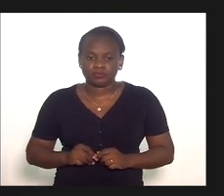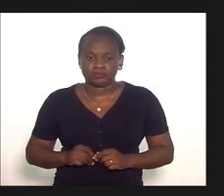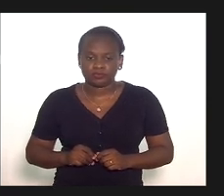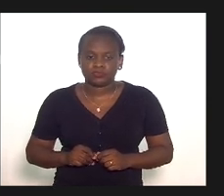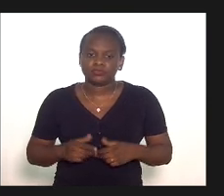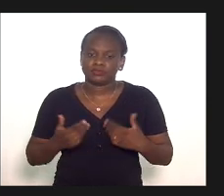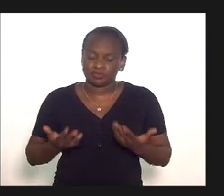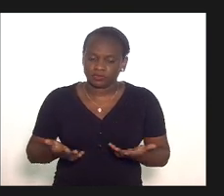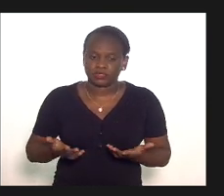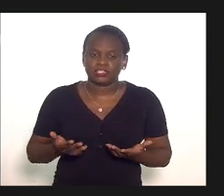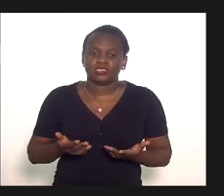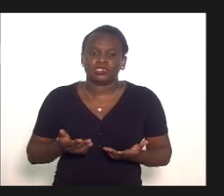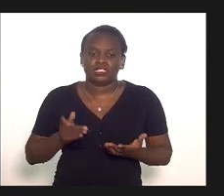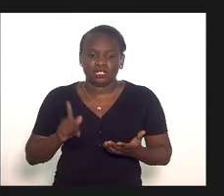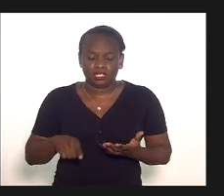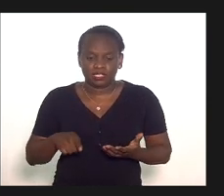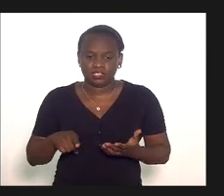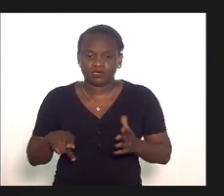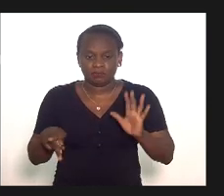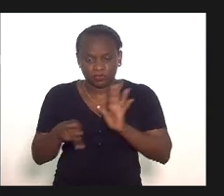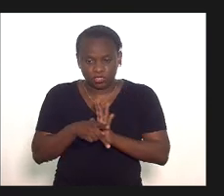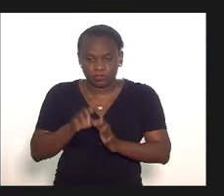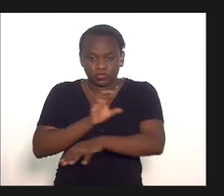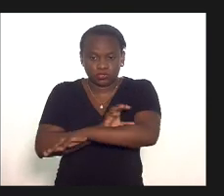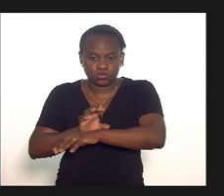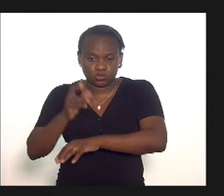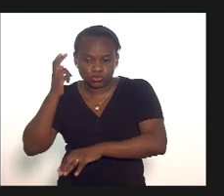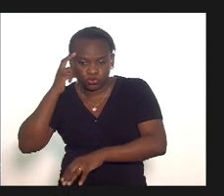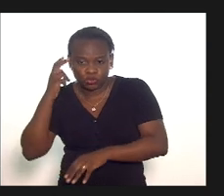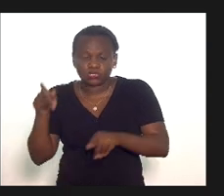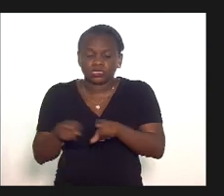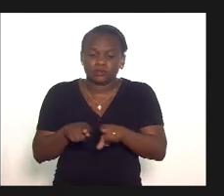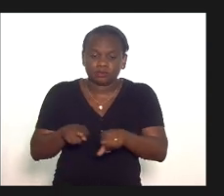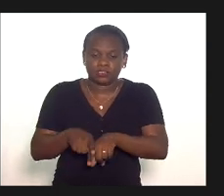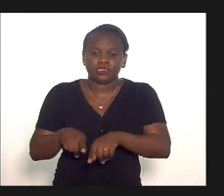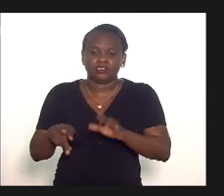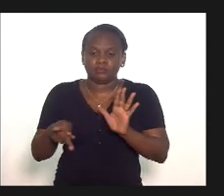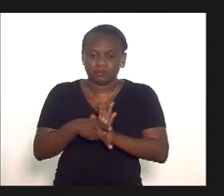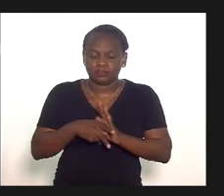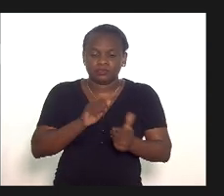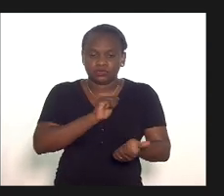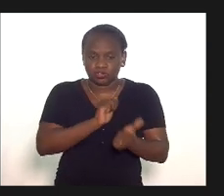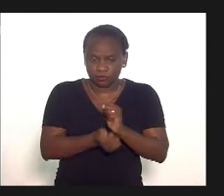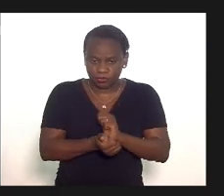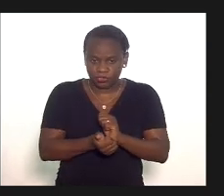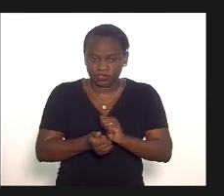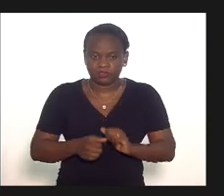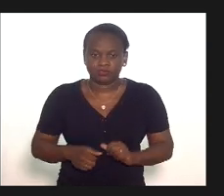isso aí é tanto para a cultura quanto para